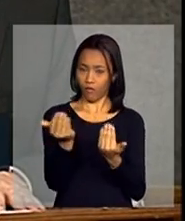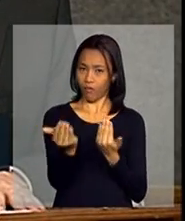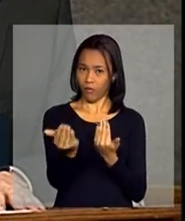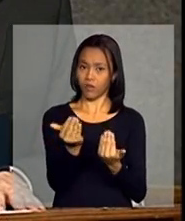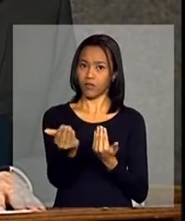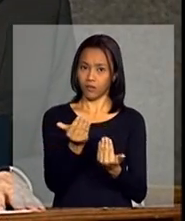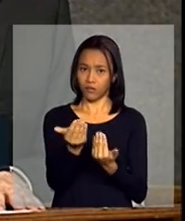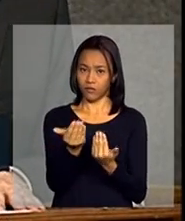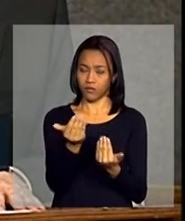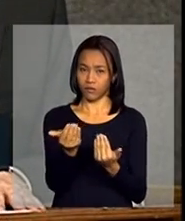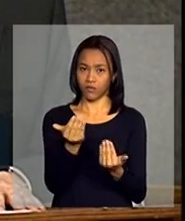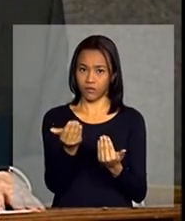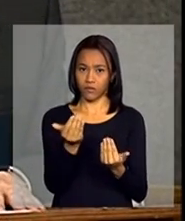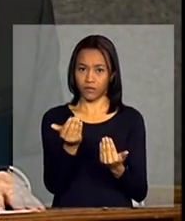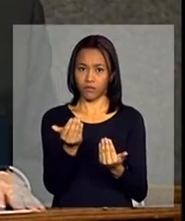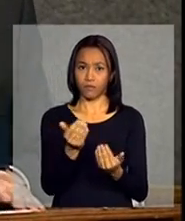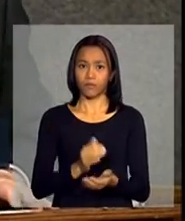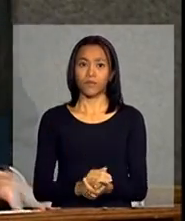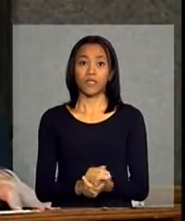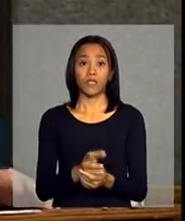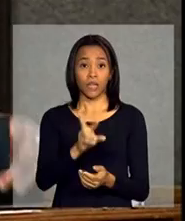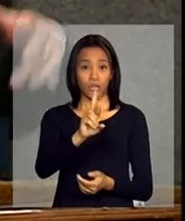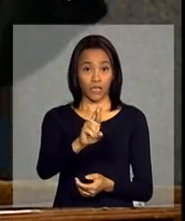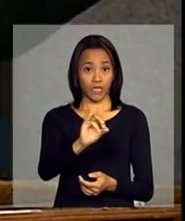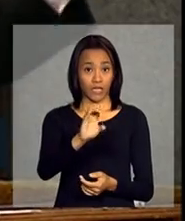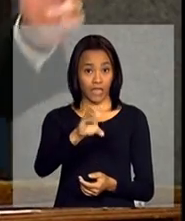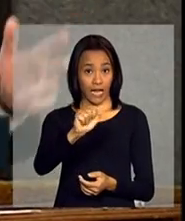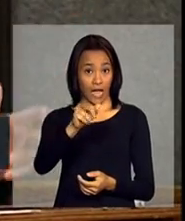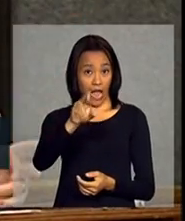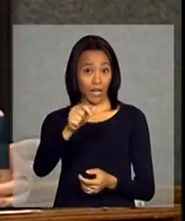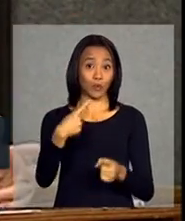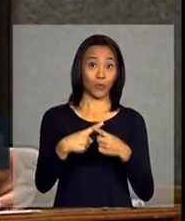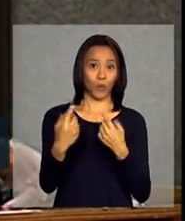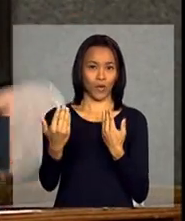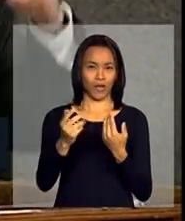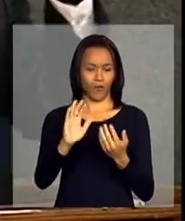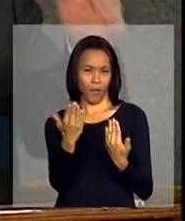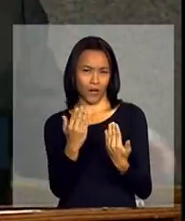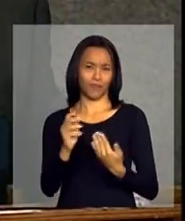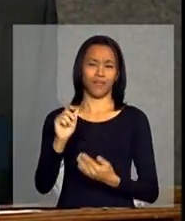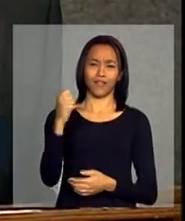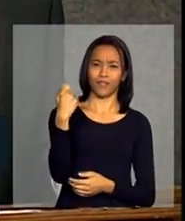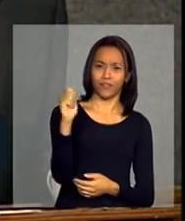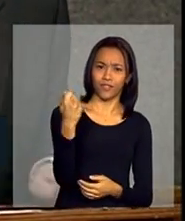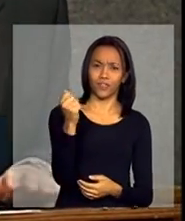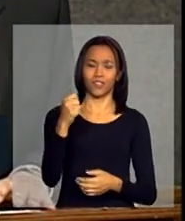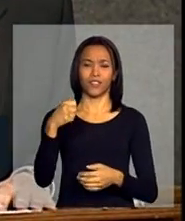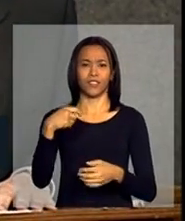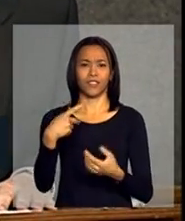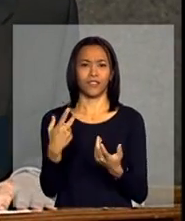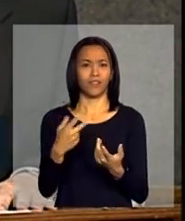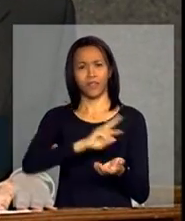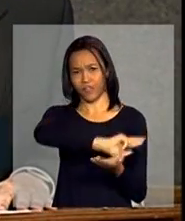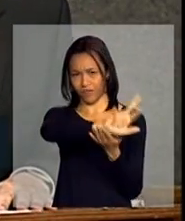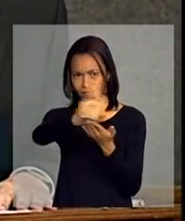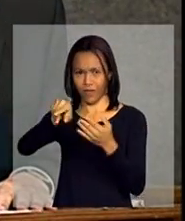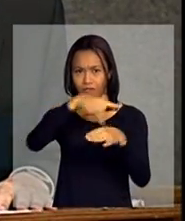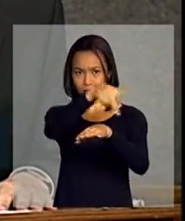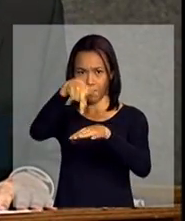utiliza Ricardo, que é um Chile, uma Argentina, muitos países.